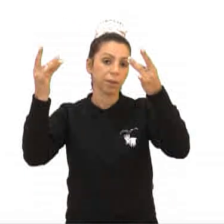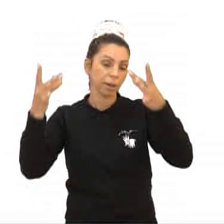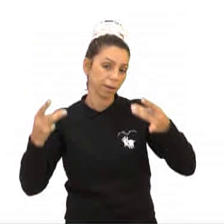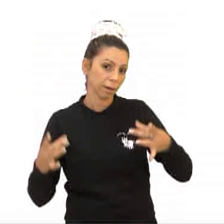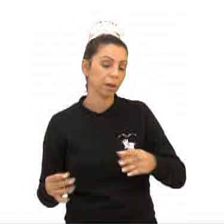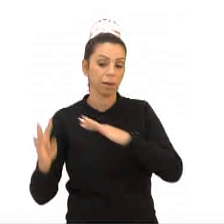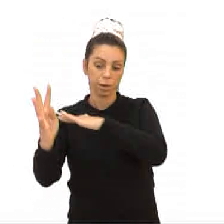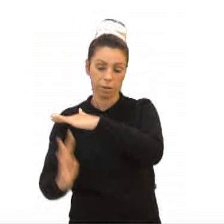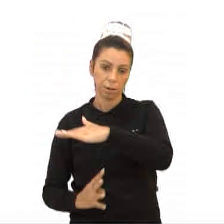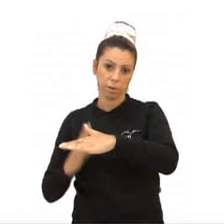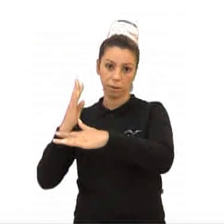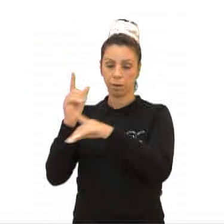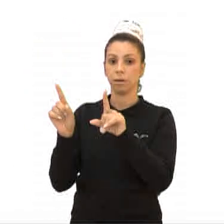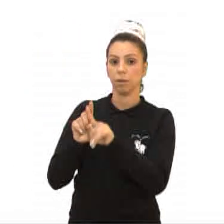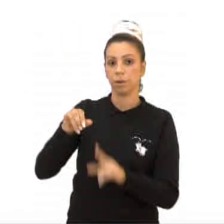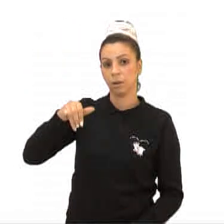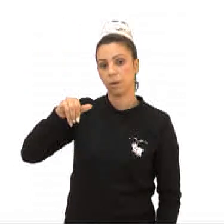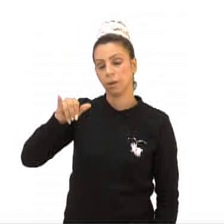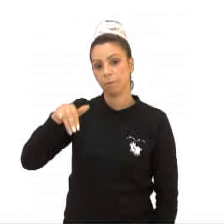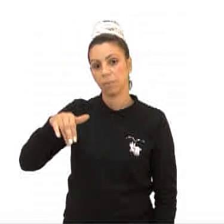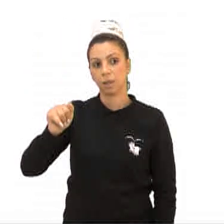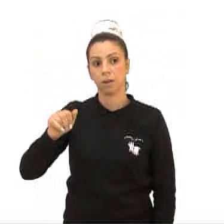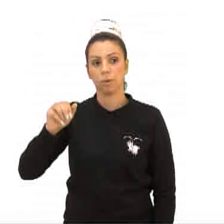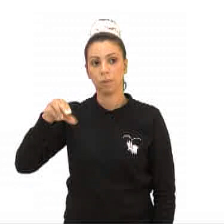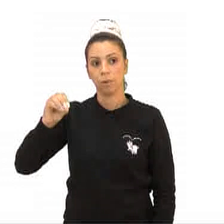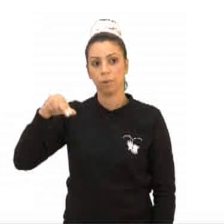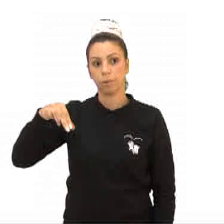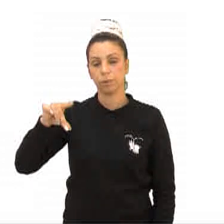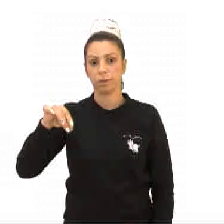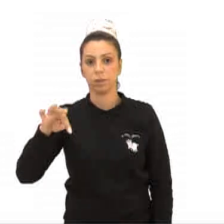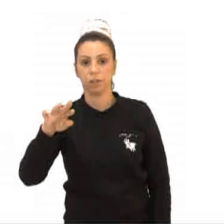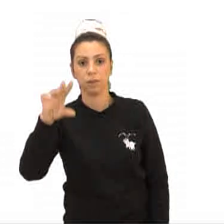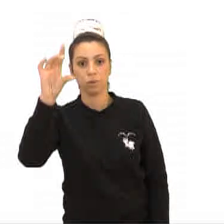imigrantes andinos e tem grande influência pintória nos padrões.